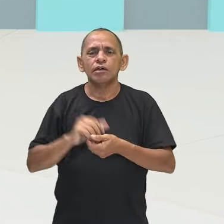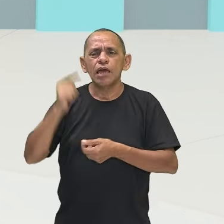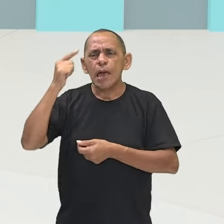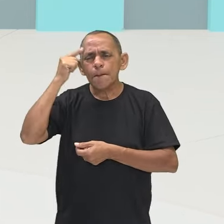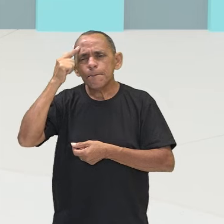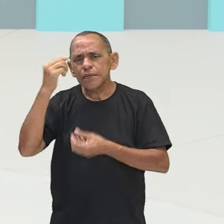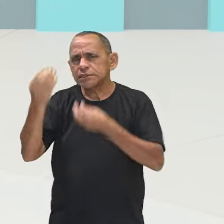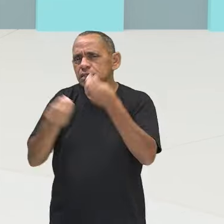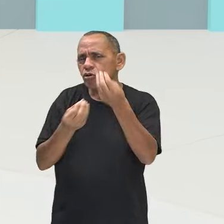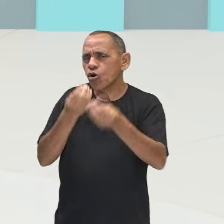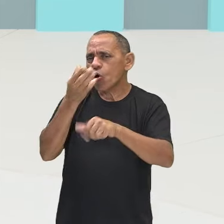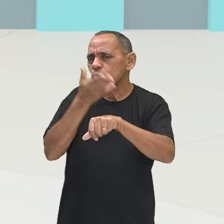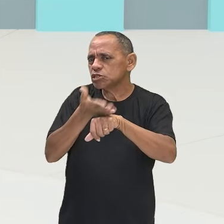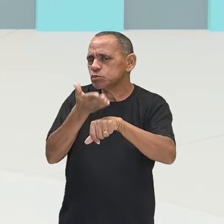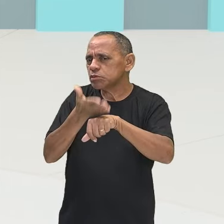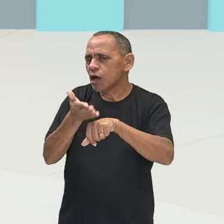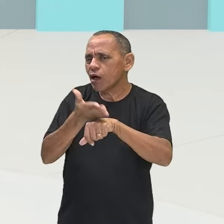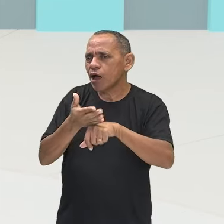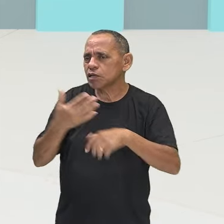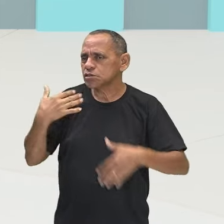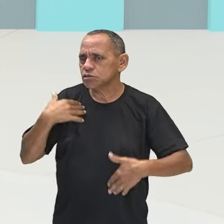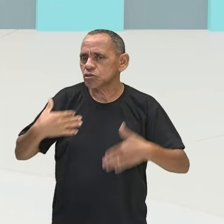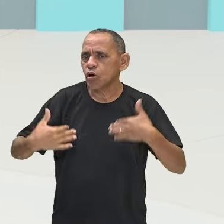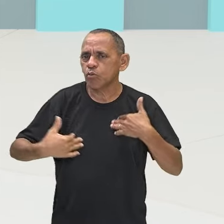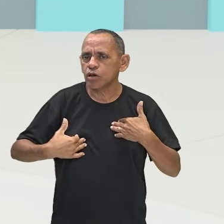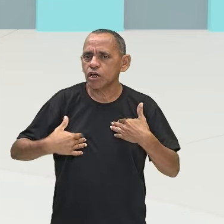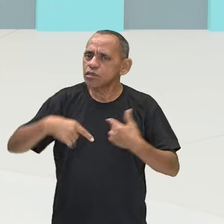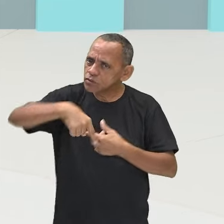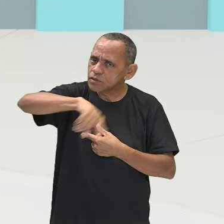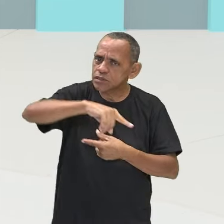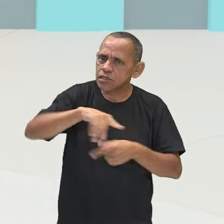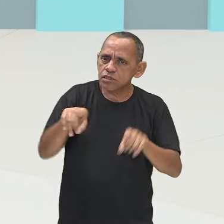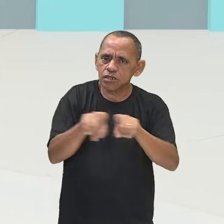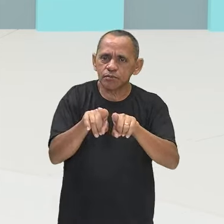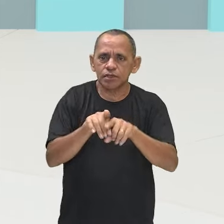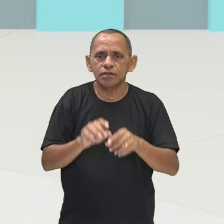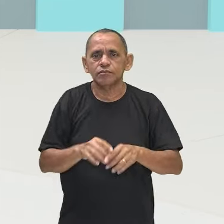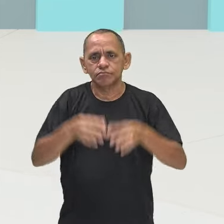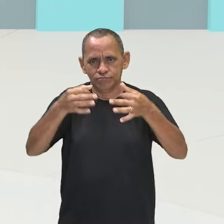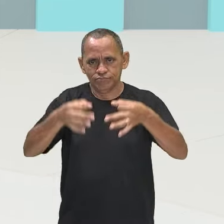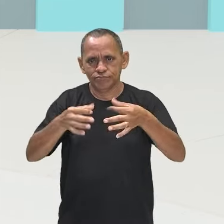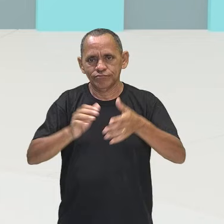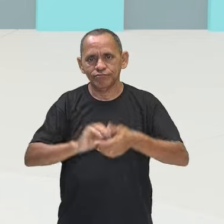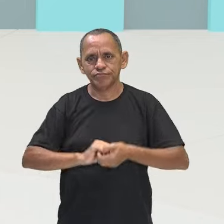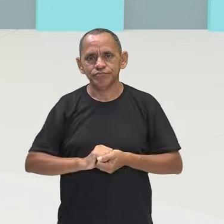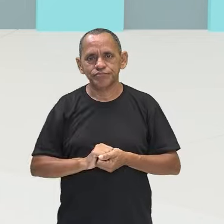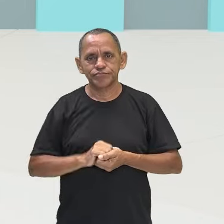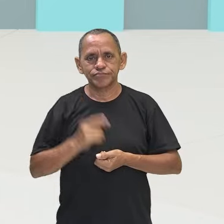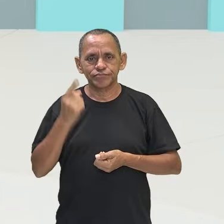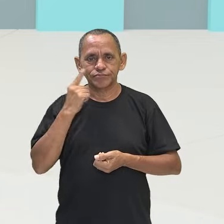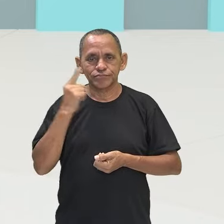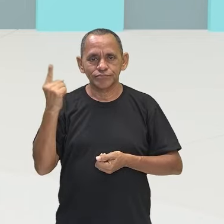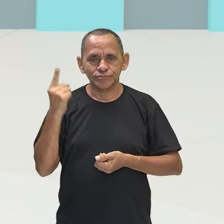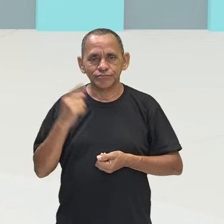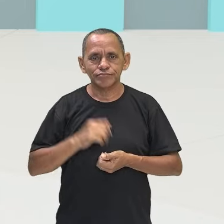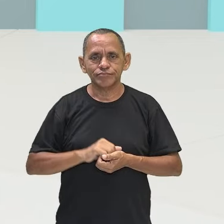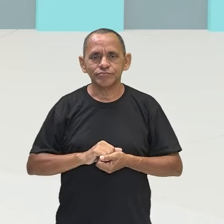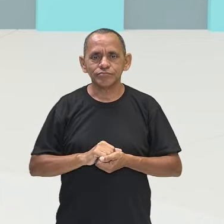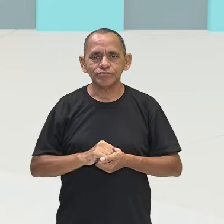das práticas corporais de vocês, certo? Então, eu vou mostrar aqui para vocês algumas dessas